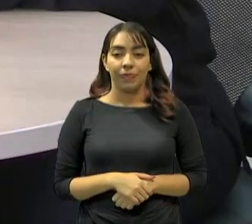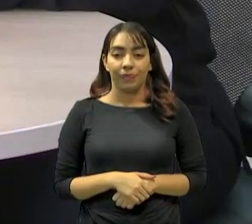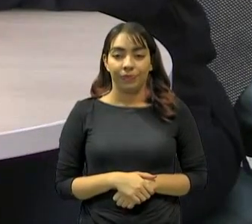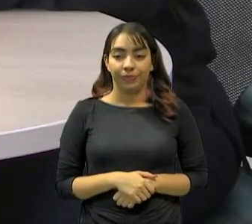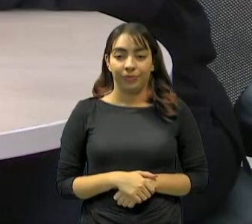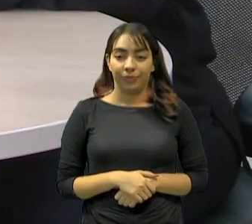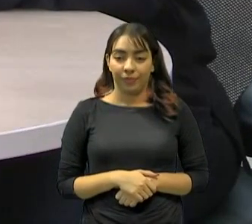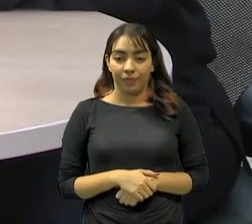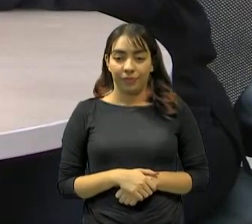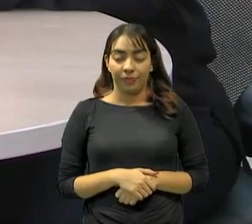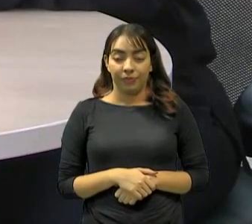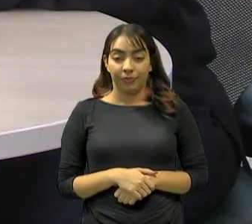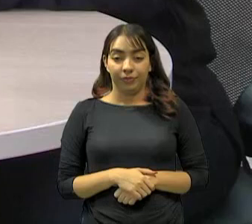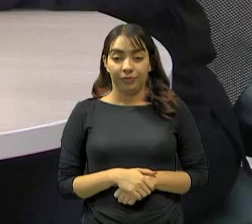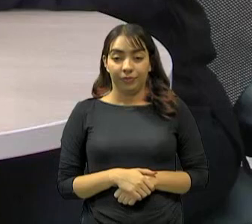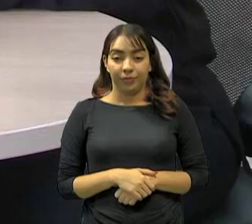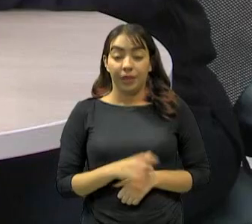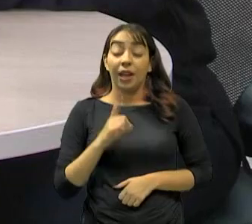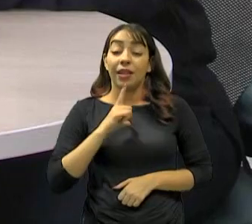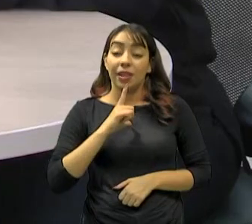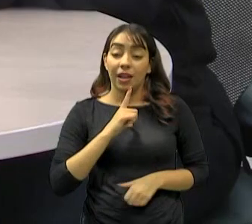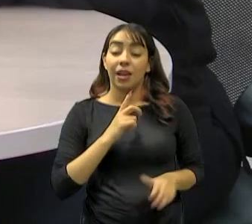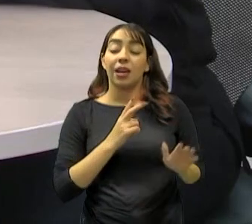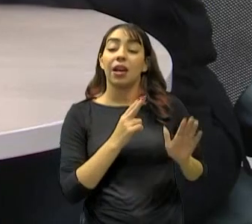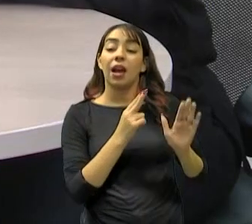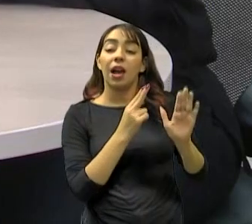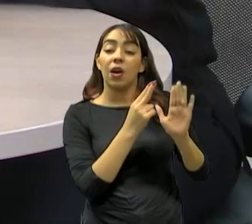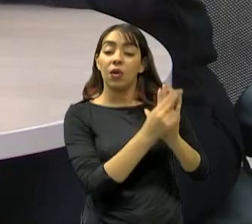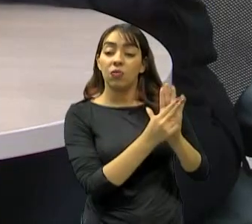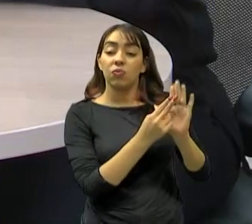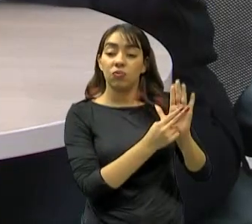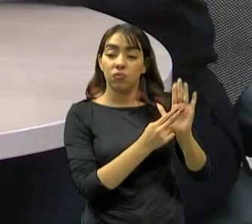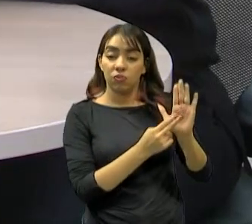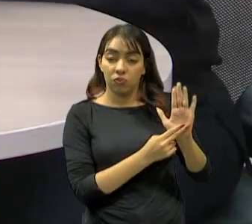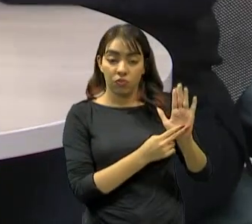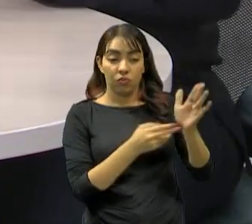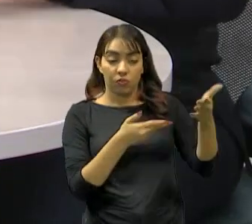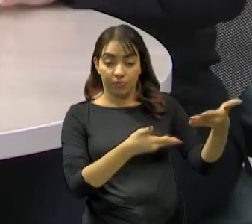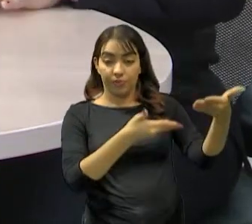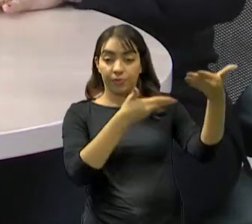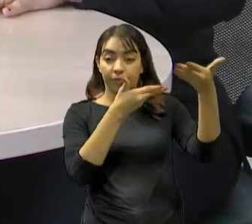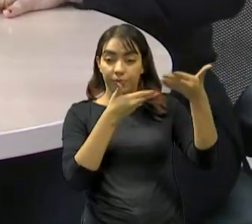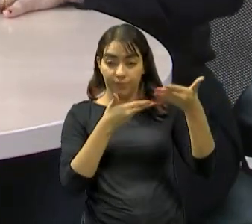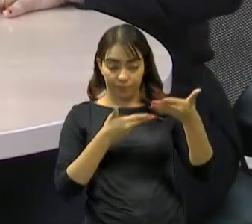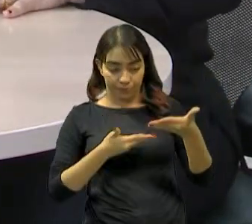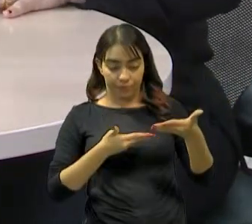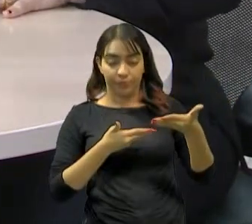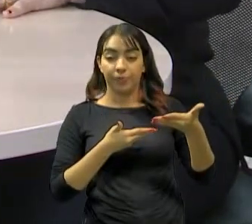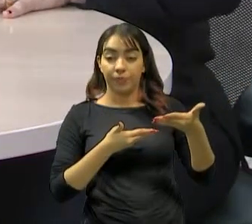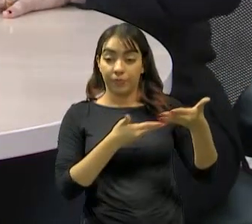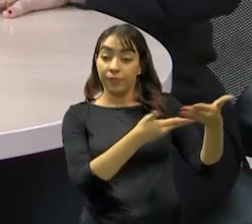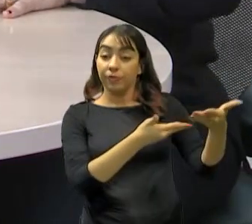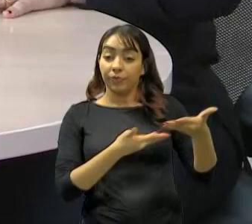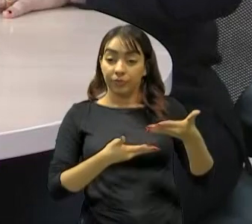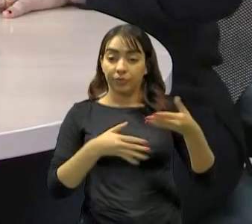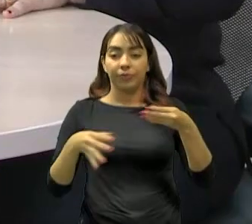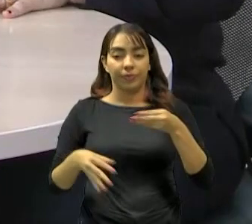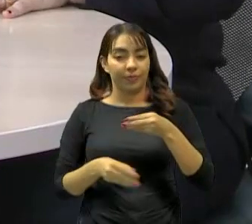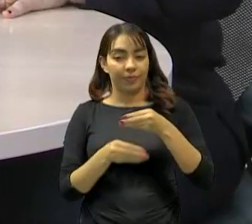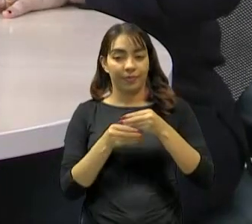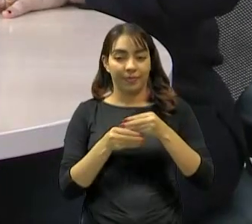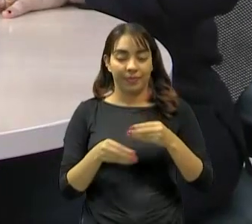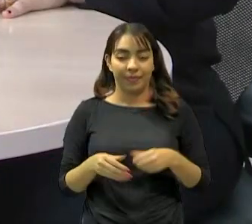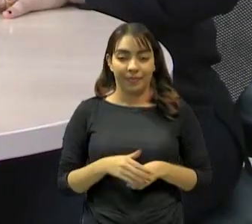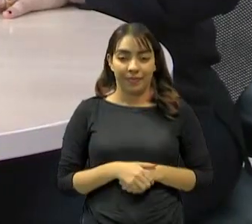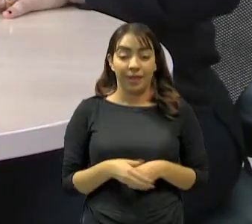aqui vários autores, né, que você convidou para também trazer essa colaboração, né, Então,